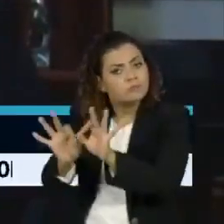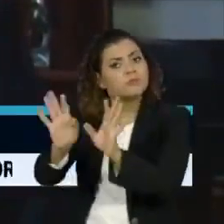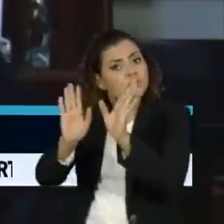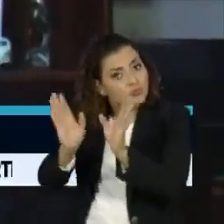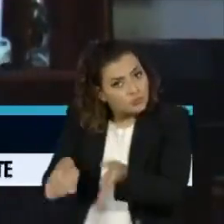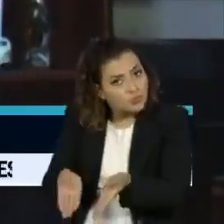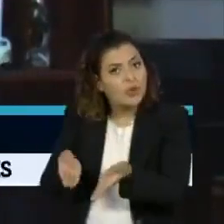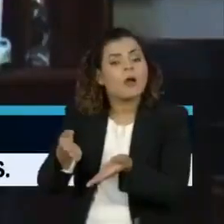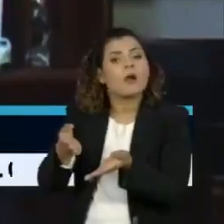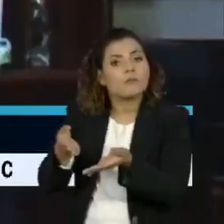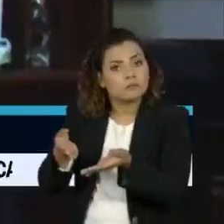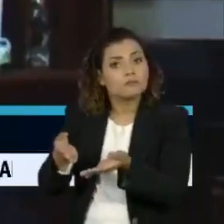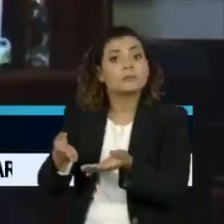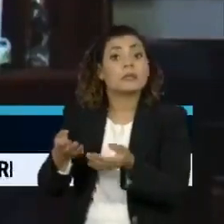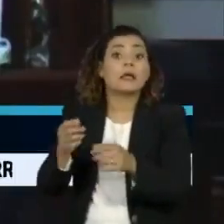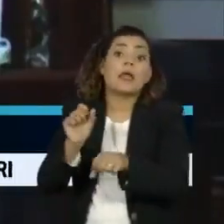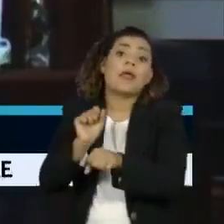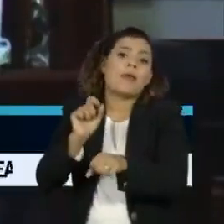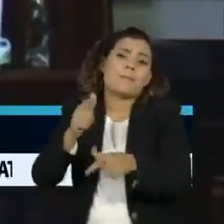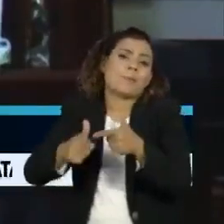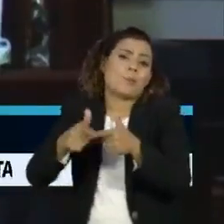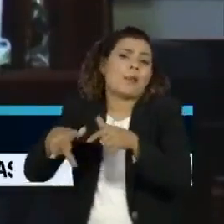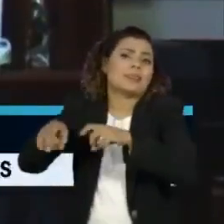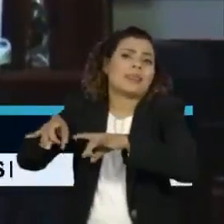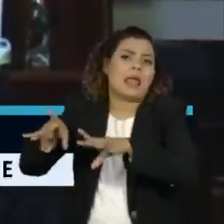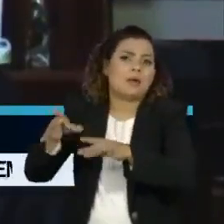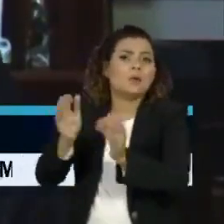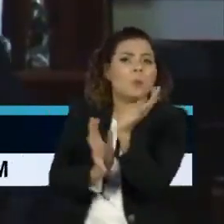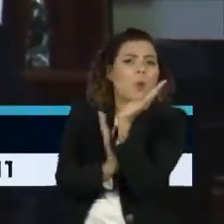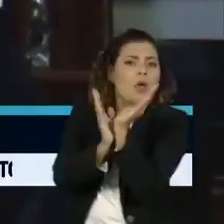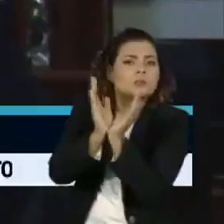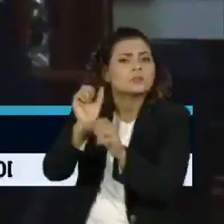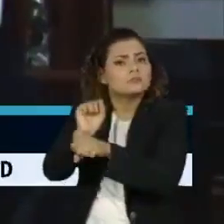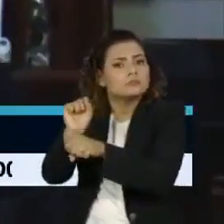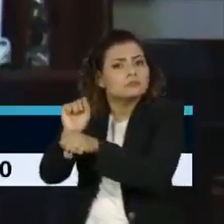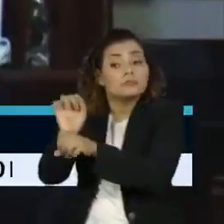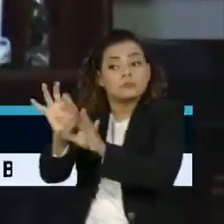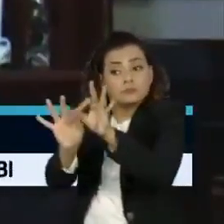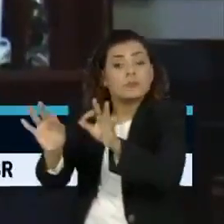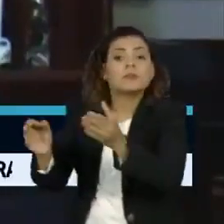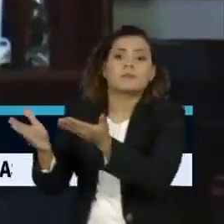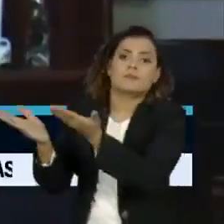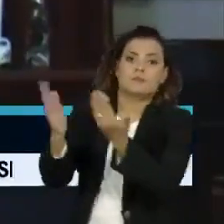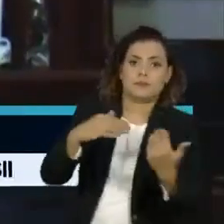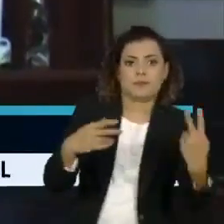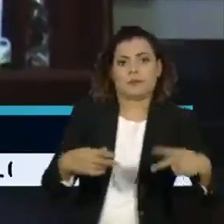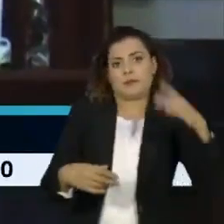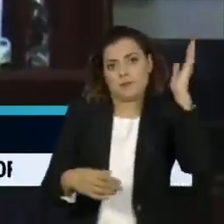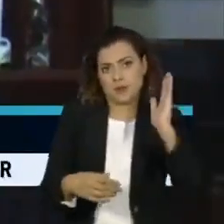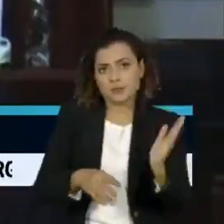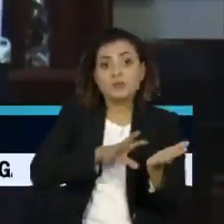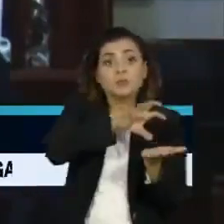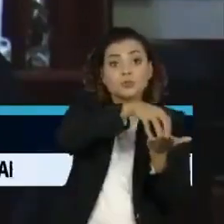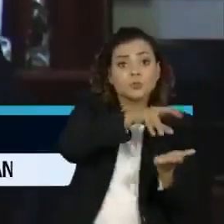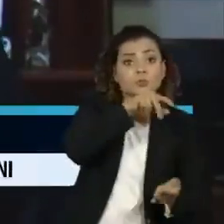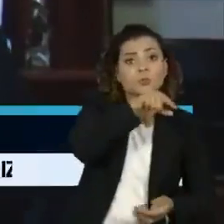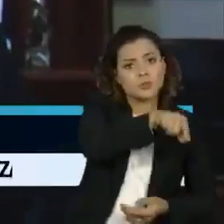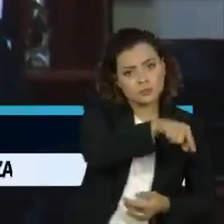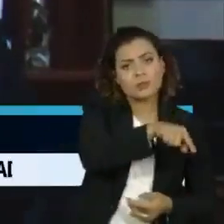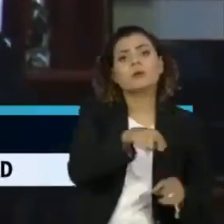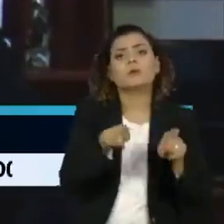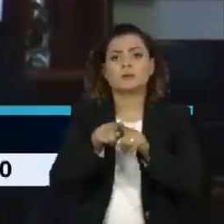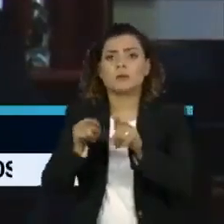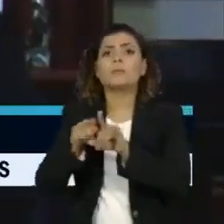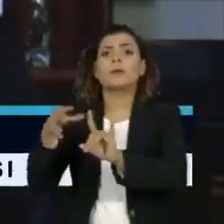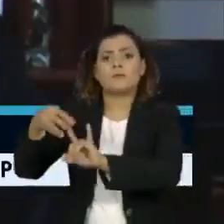acondicionados. Há uma pequena questão técnica ainda lá na China, mas eles virão para o Brasil. Tanto para o Instituto Butantan, naturalmente,